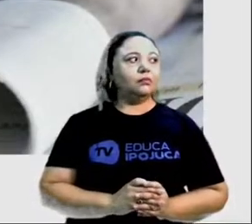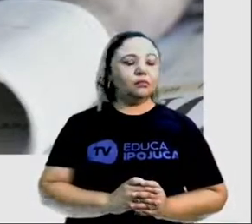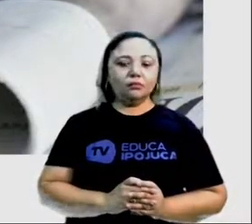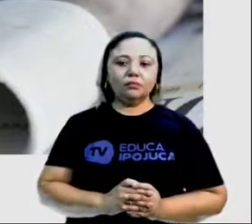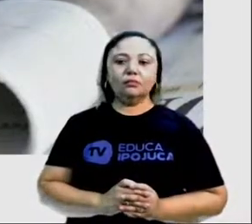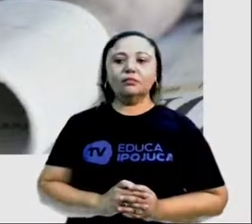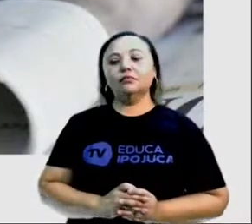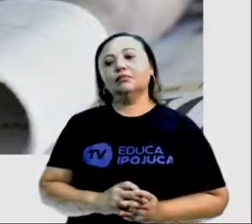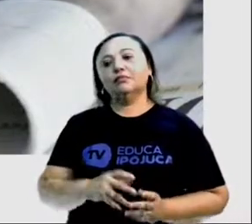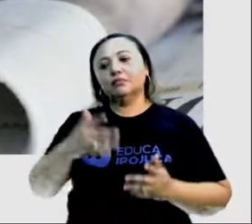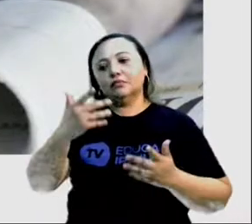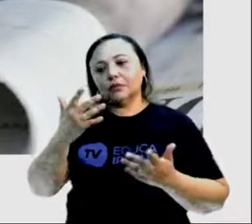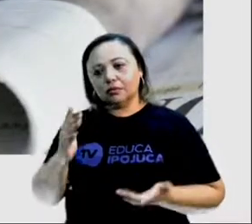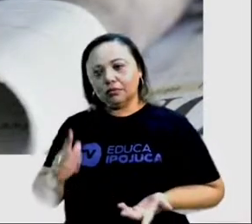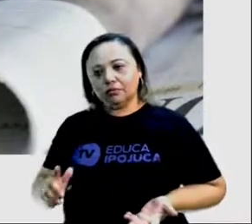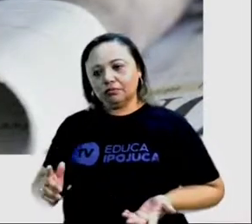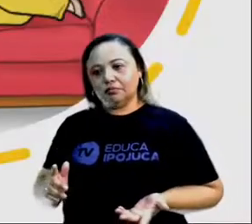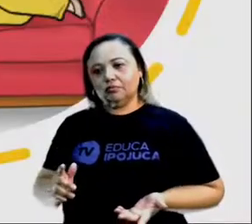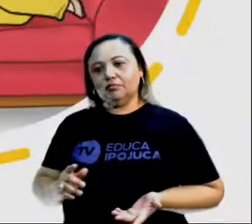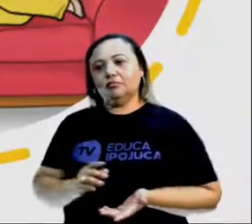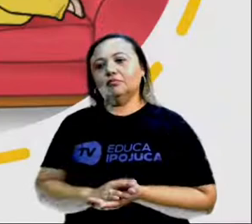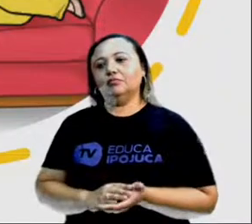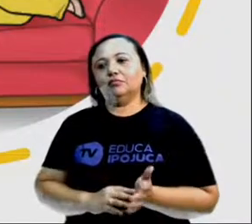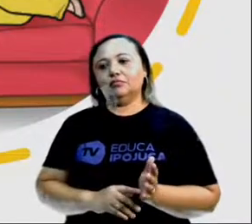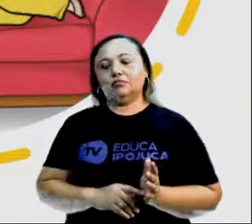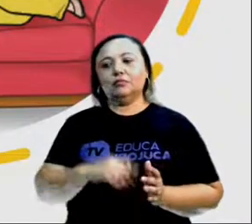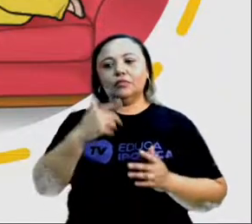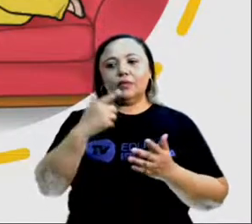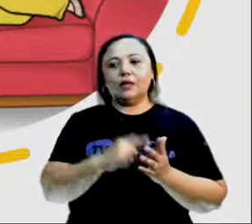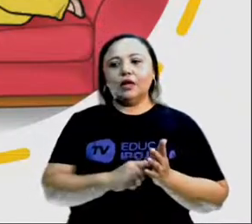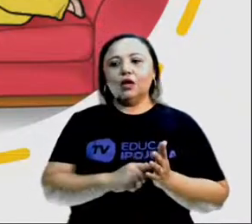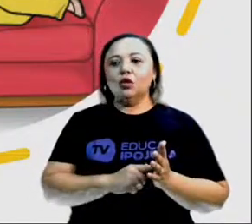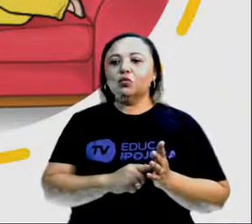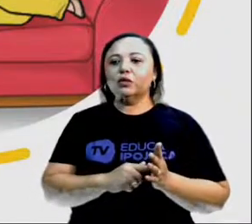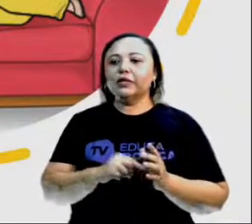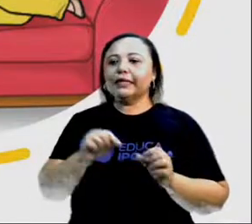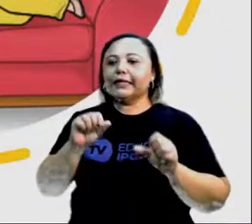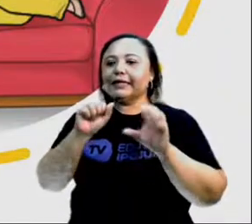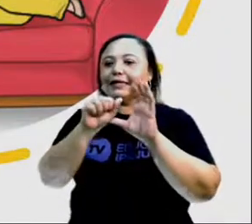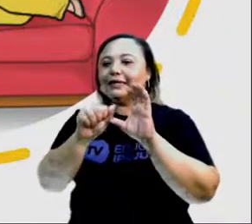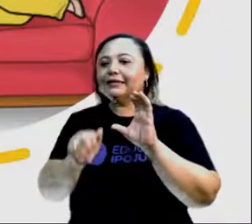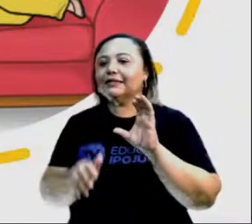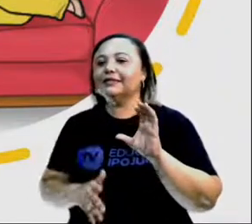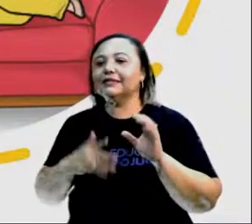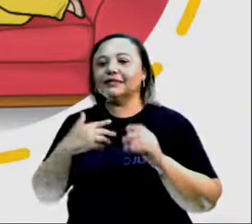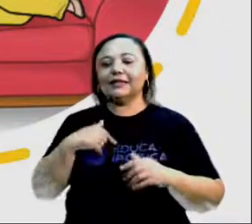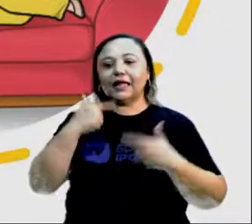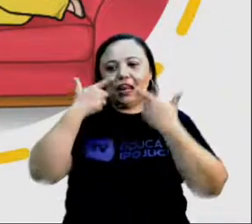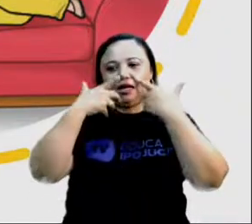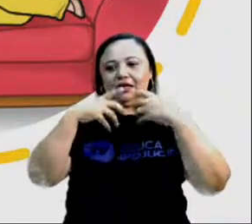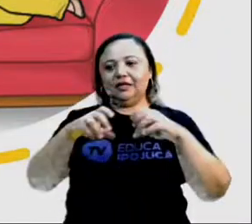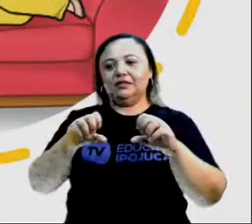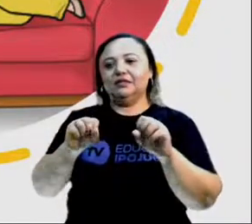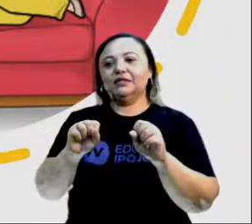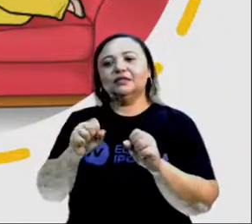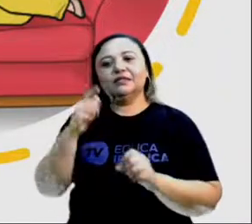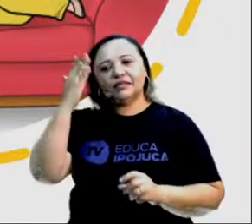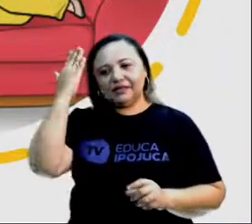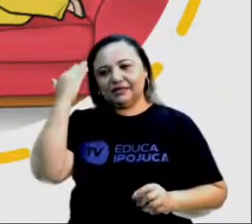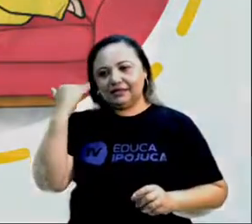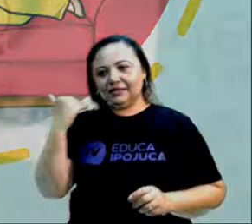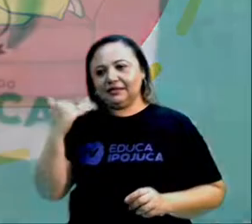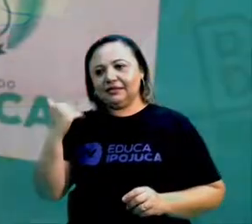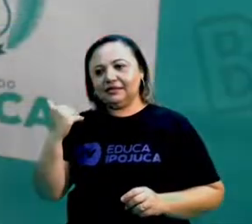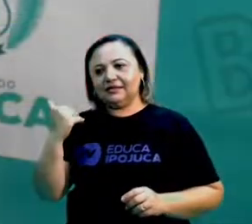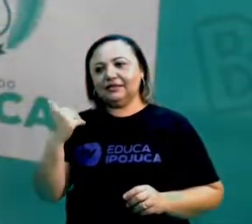Então vamos ver agora algumas marcas linguísticas da reportagem. Mas vocês sabem o que são marcas